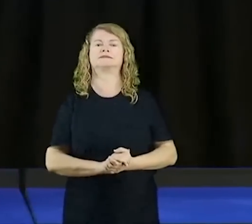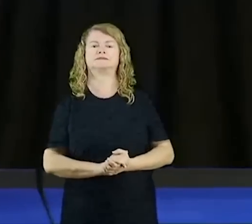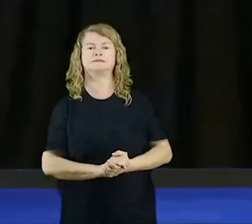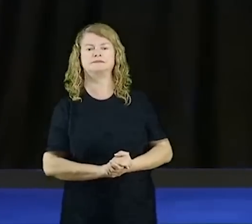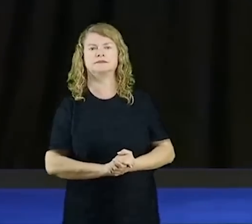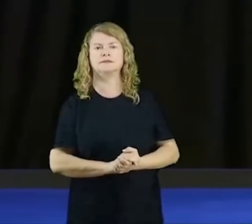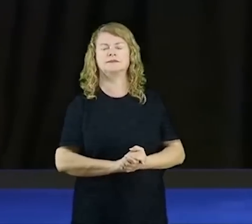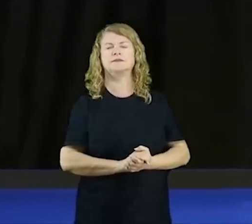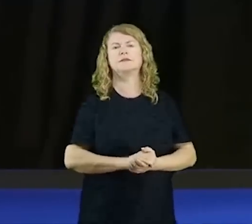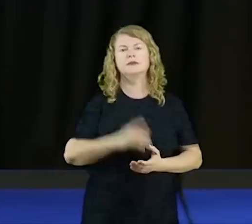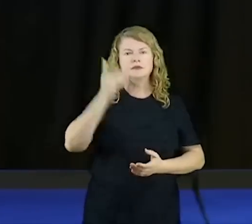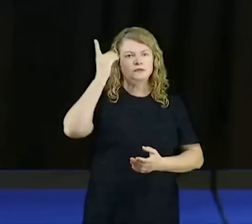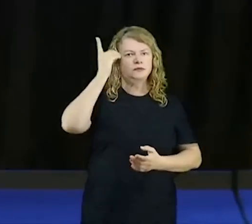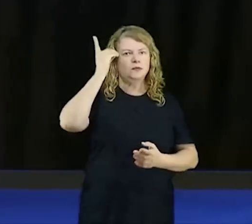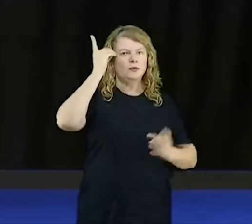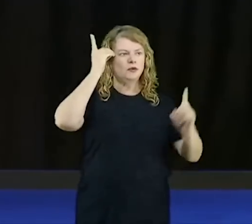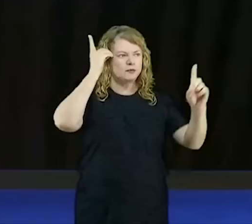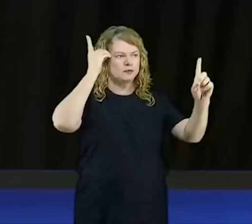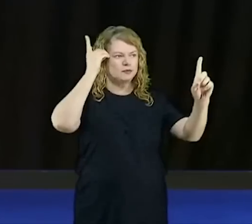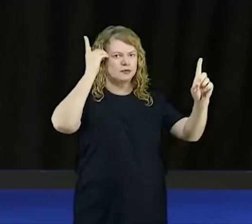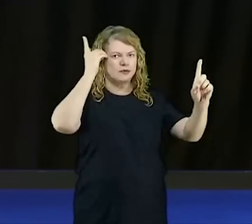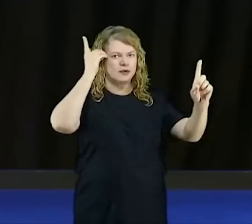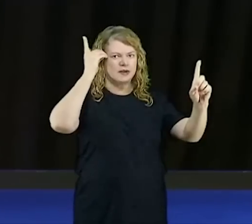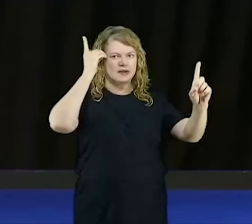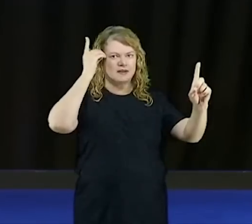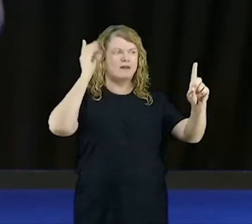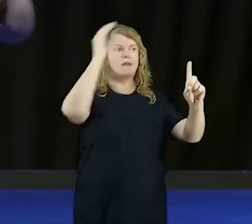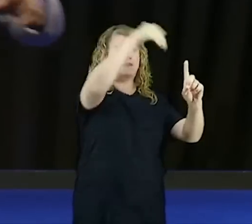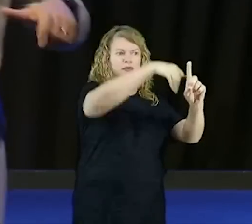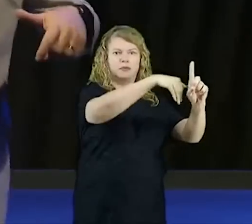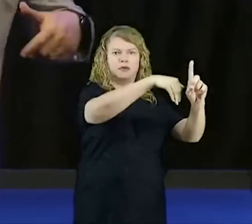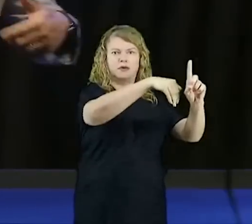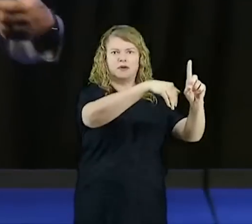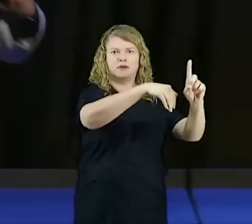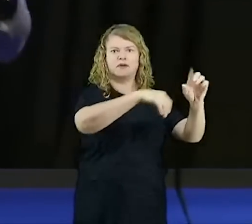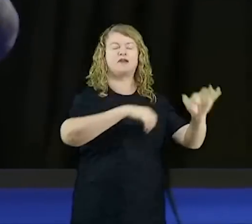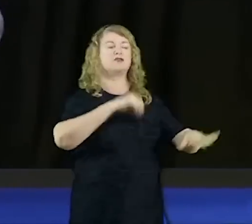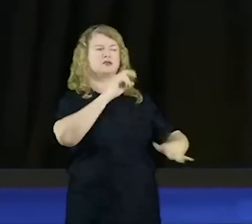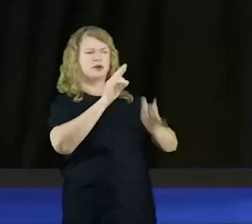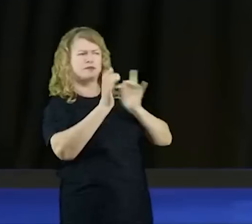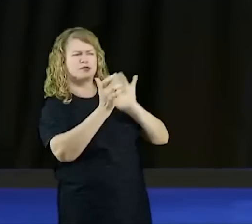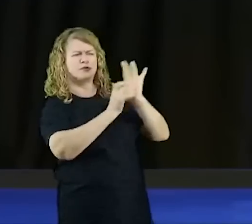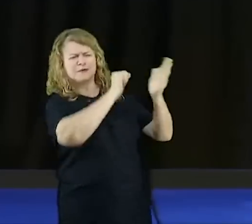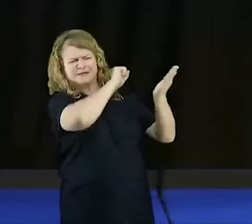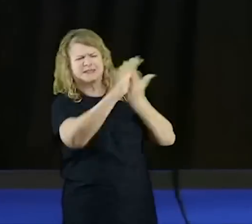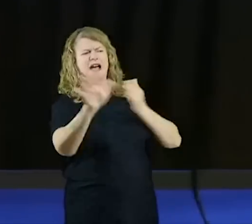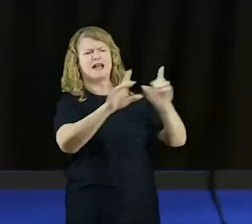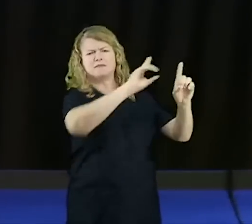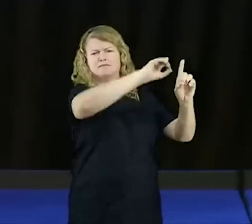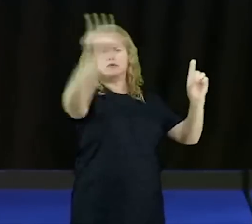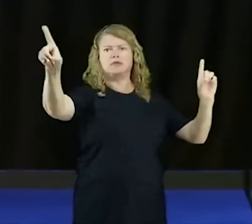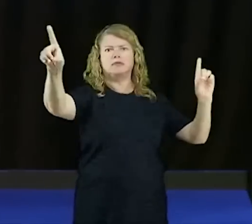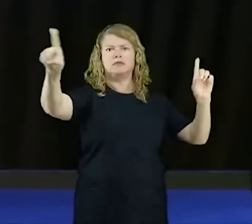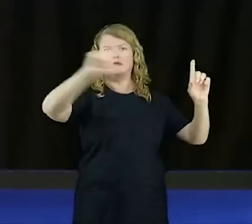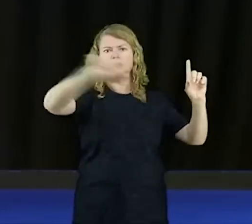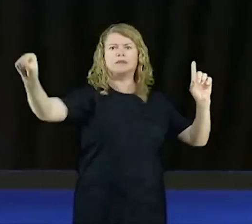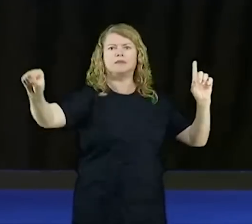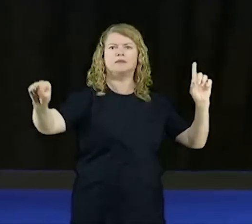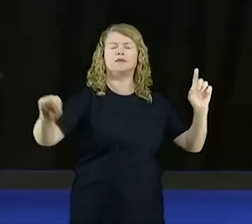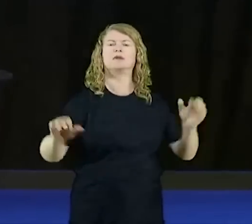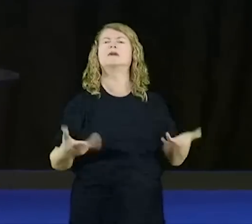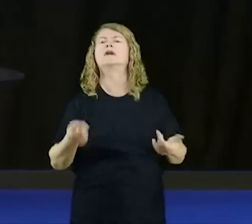Demônios habitam em pessoas, diga, pessoas. Nós vemos animais endemoniados na Bíblia, vemos.